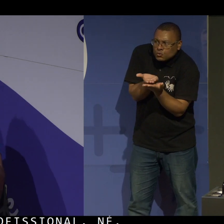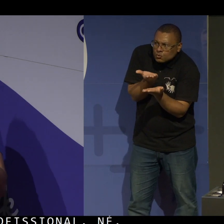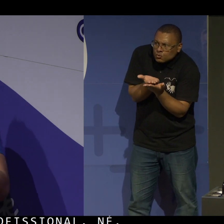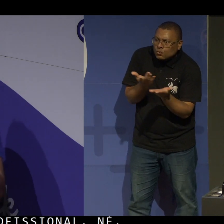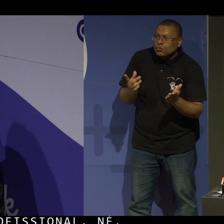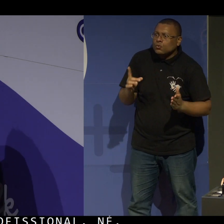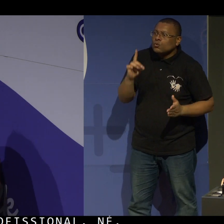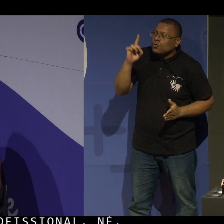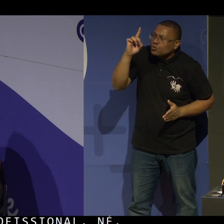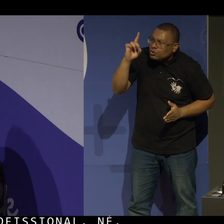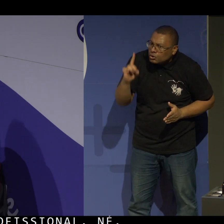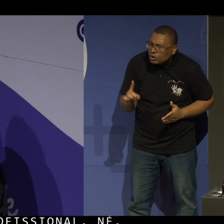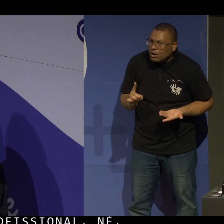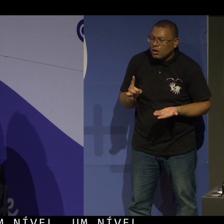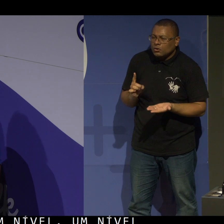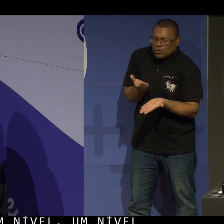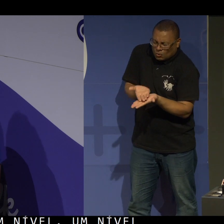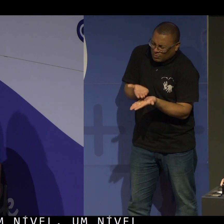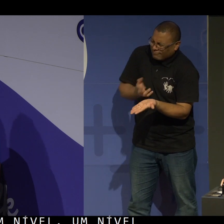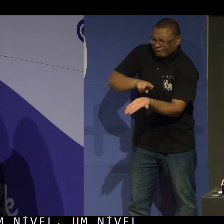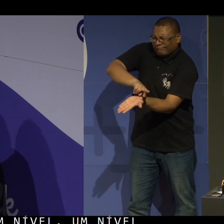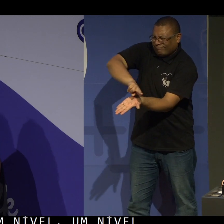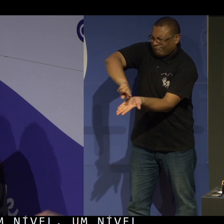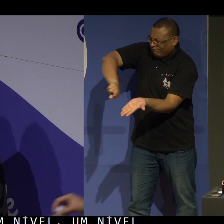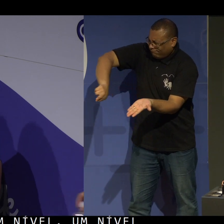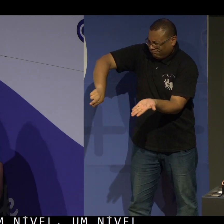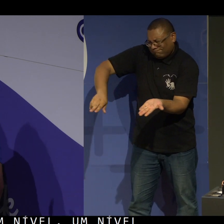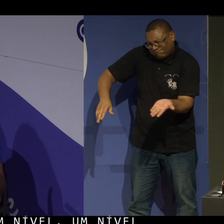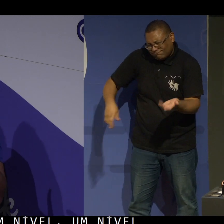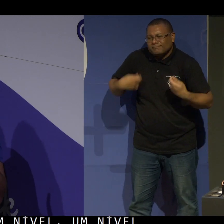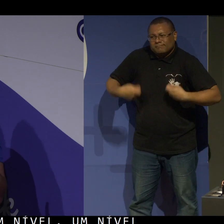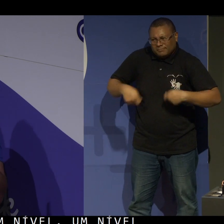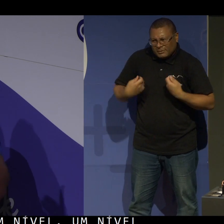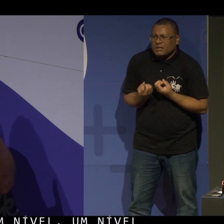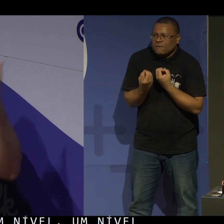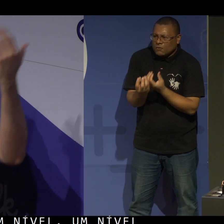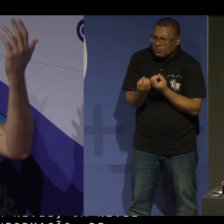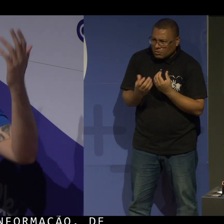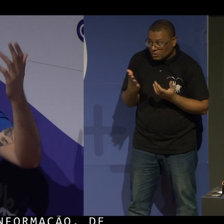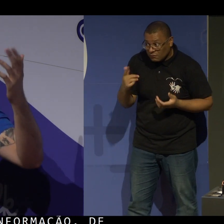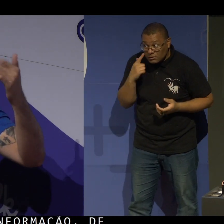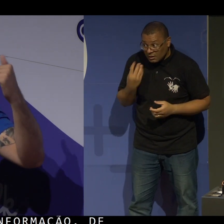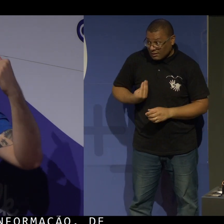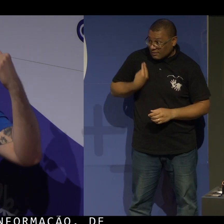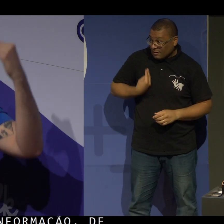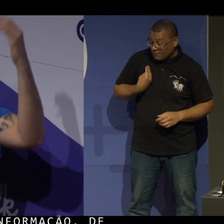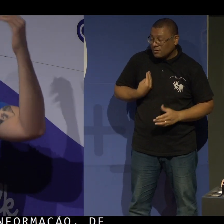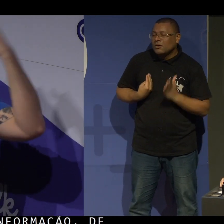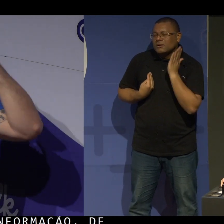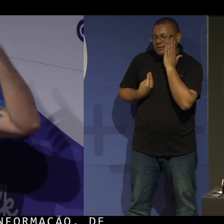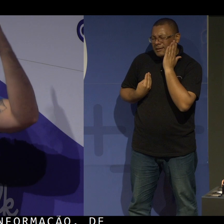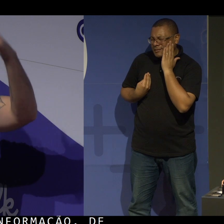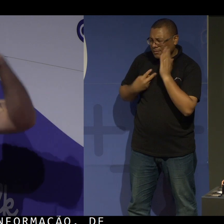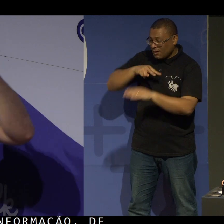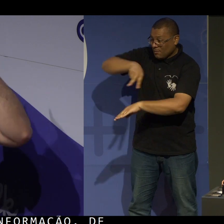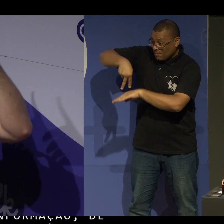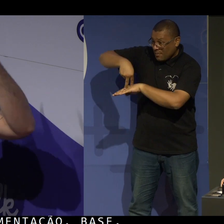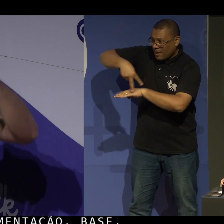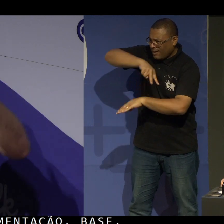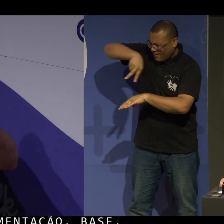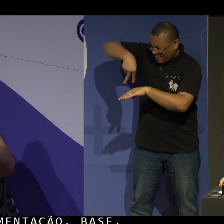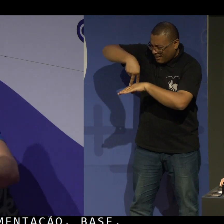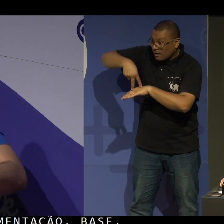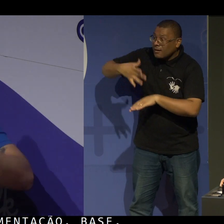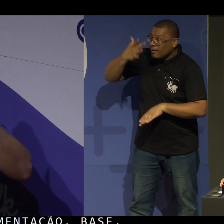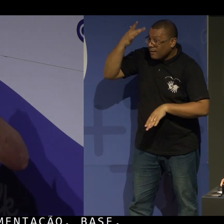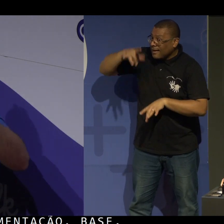leitura de documentação. Deise, se você está acompanhando o evento desde cedo, você viu que muita gente, muita gente